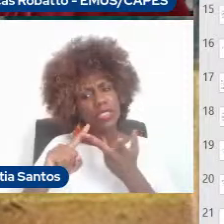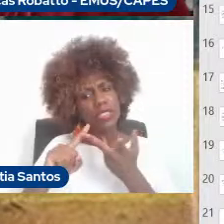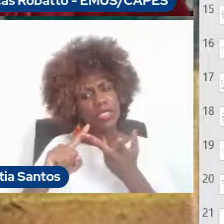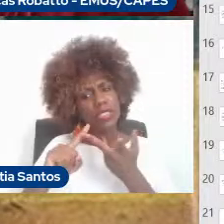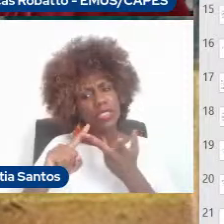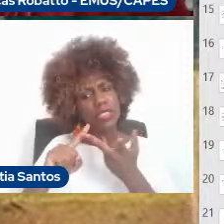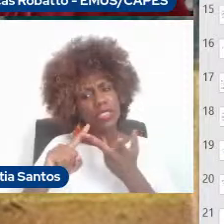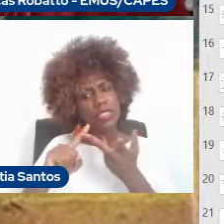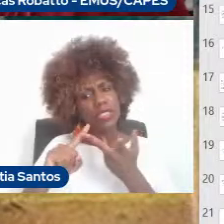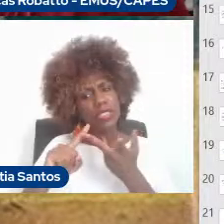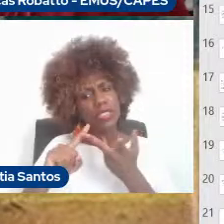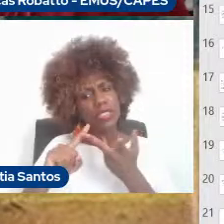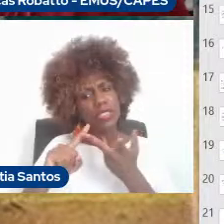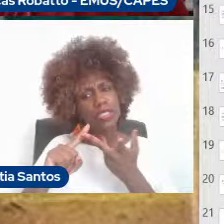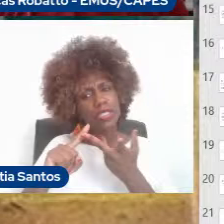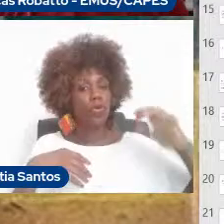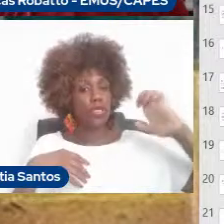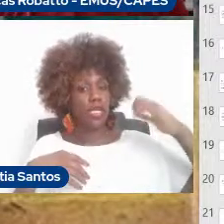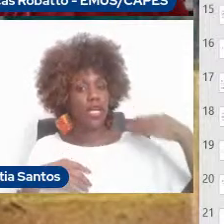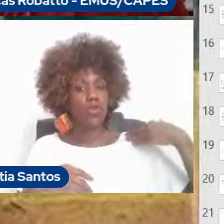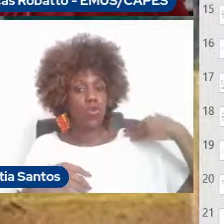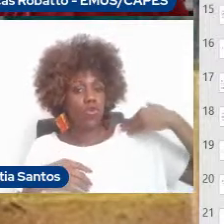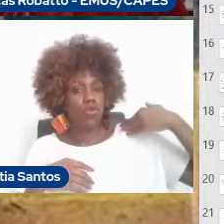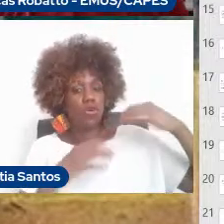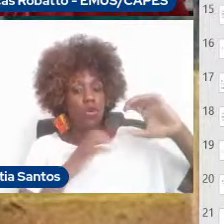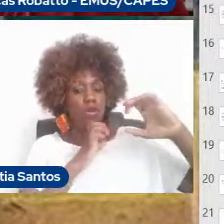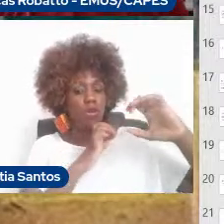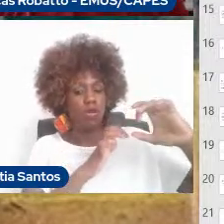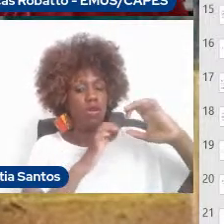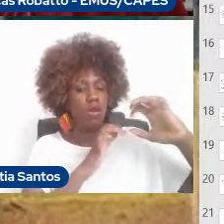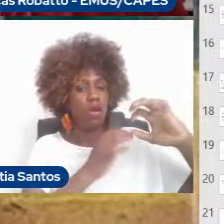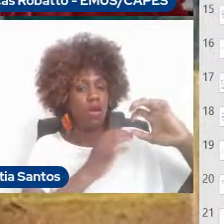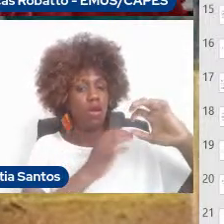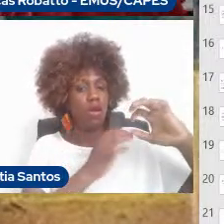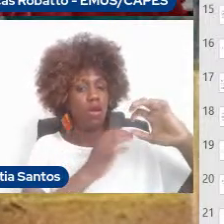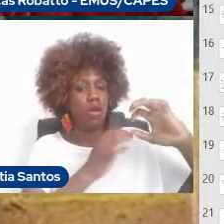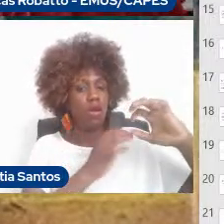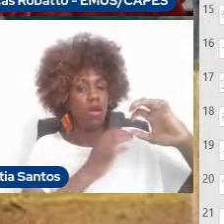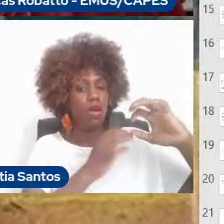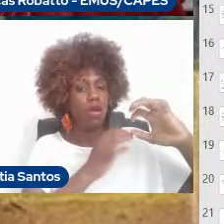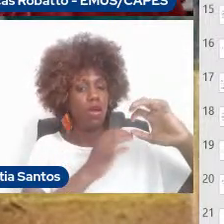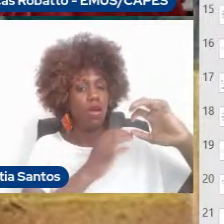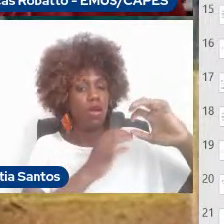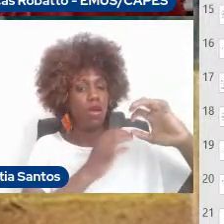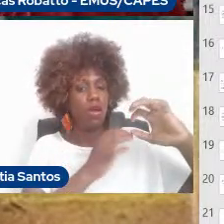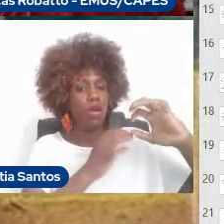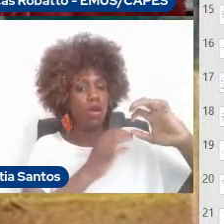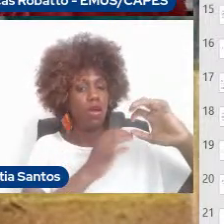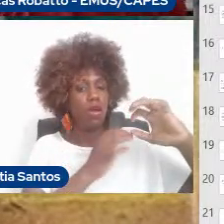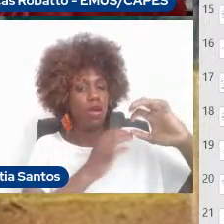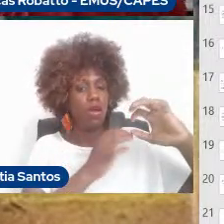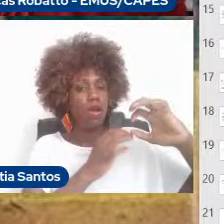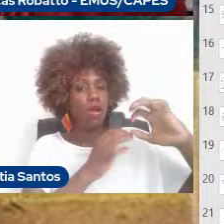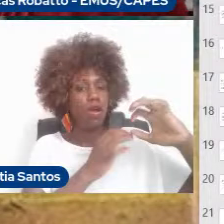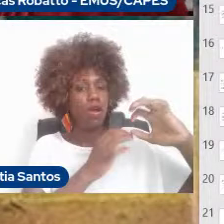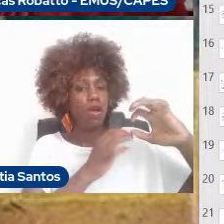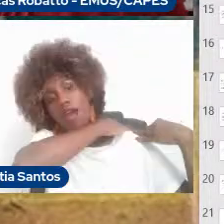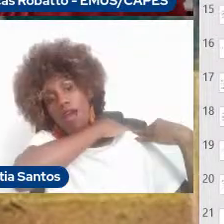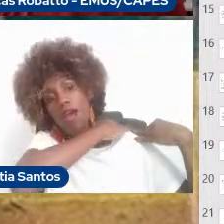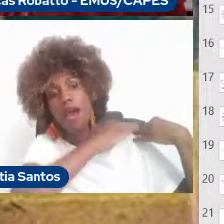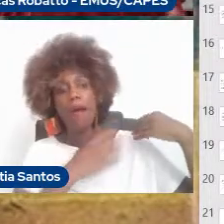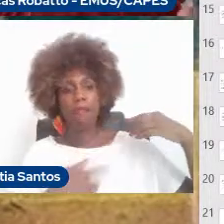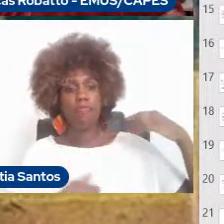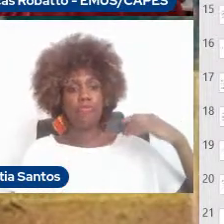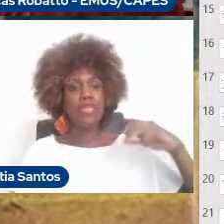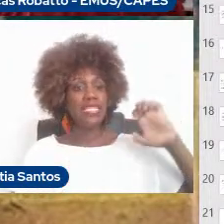esquerdo levantado, mais alto que o ombro direito. Isso causa uma descompensação. Nos mesmos períodos todos, a escápula esquerda passa